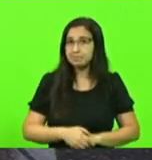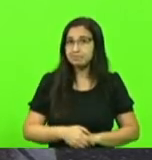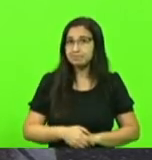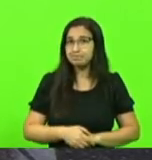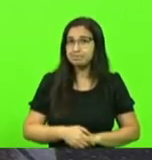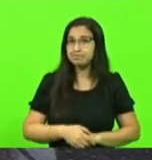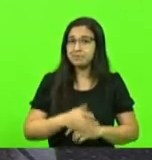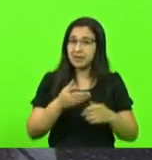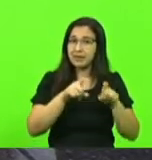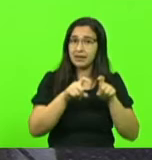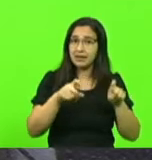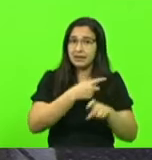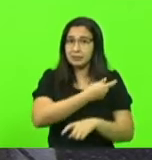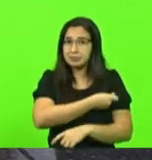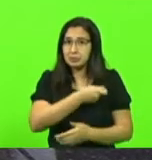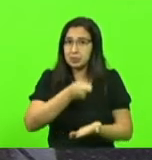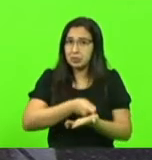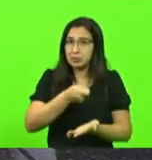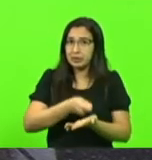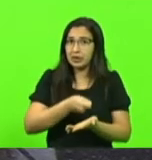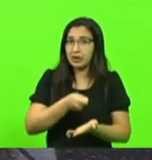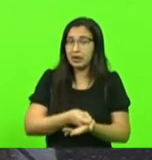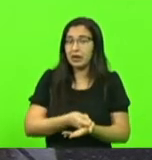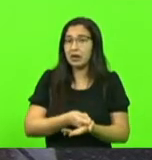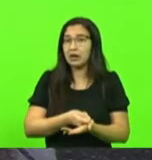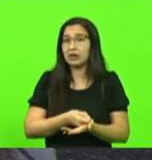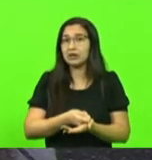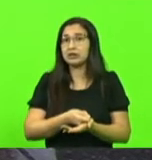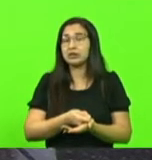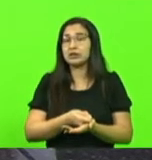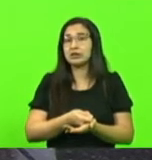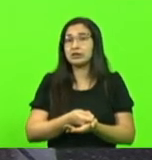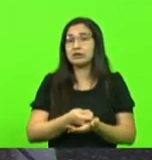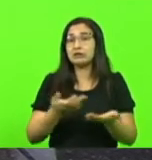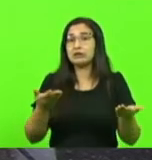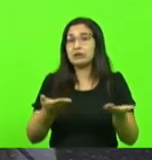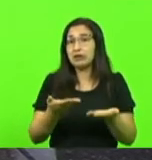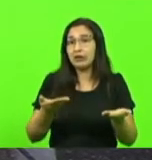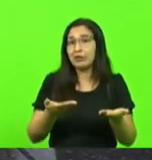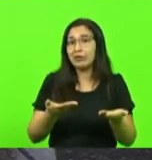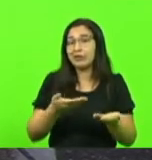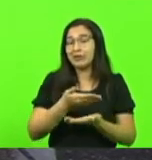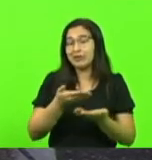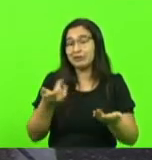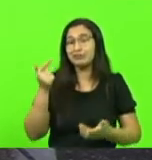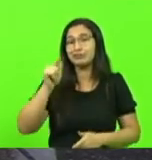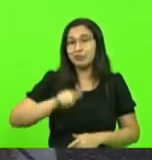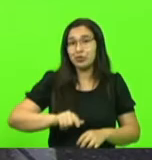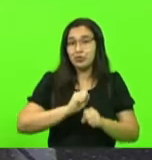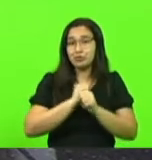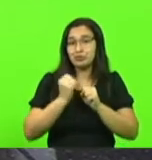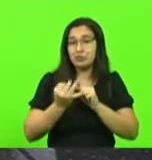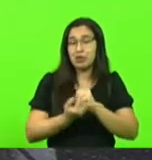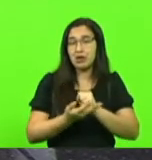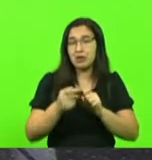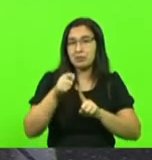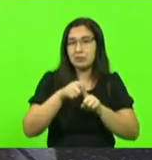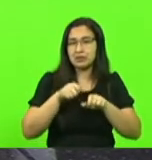vacinação, adotou a medida de passaporte sanitário e passou por uma onda agora em setembro, outubro.